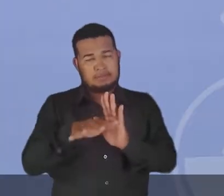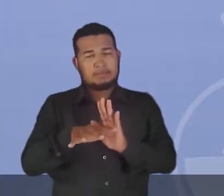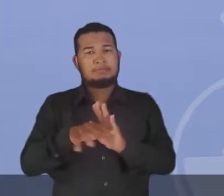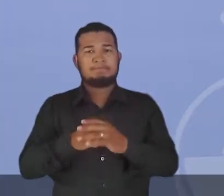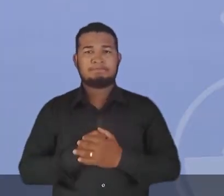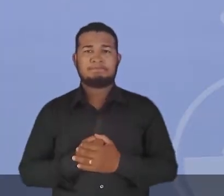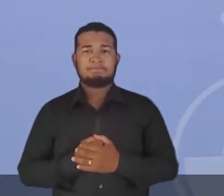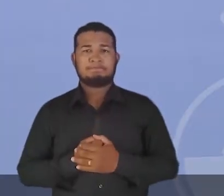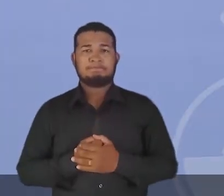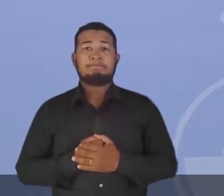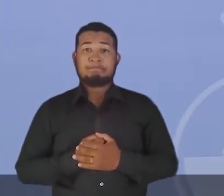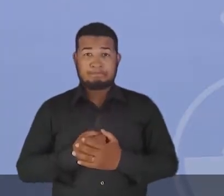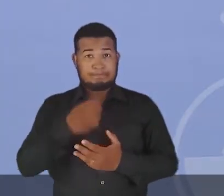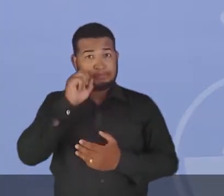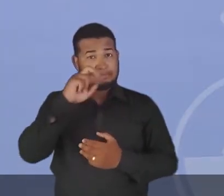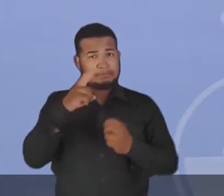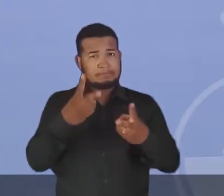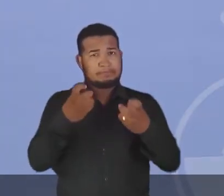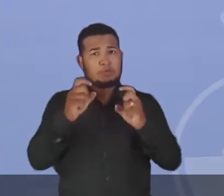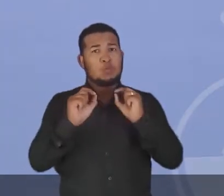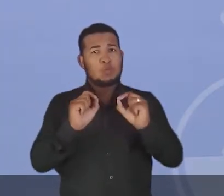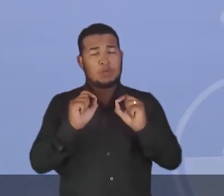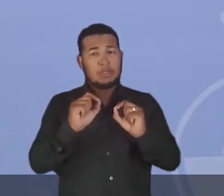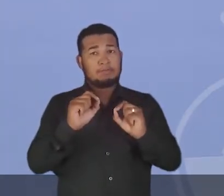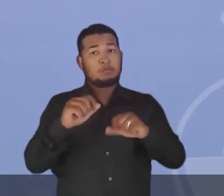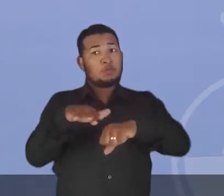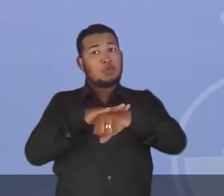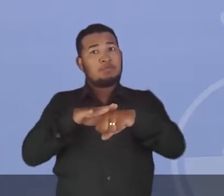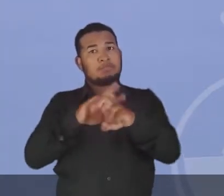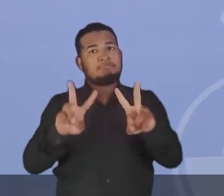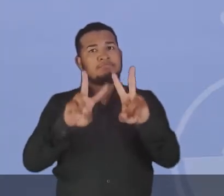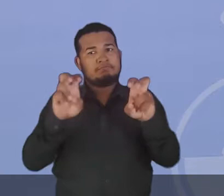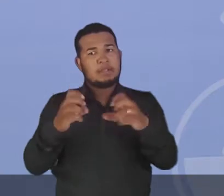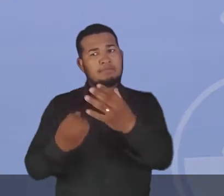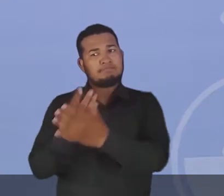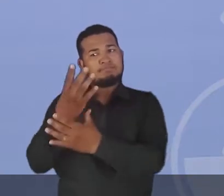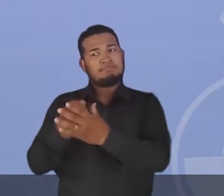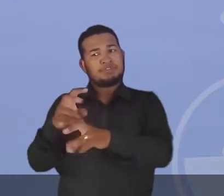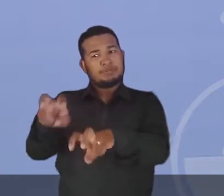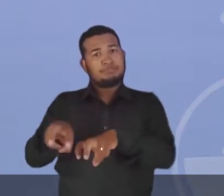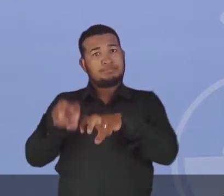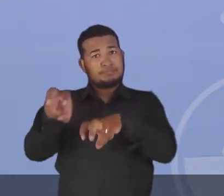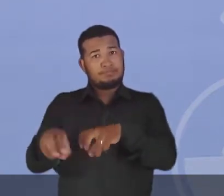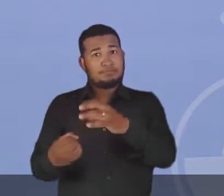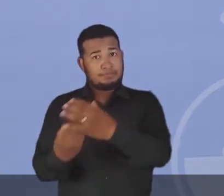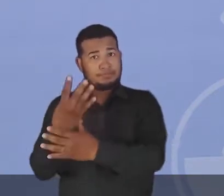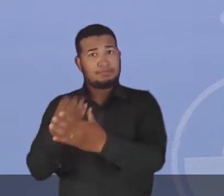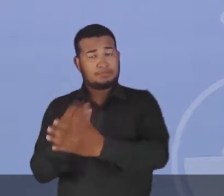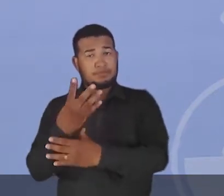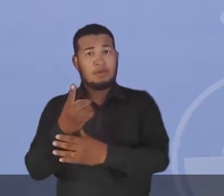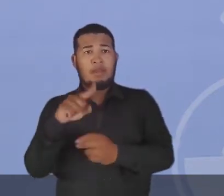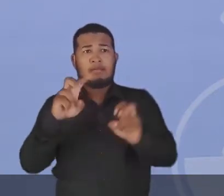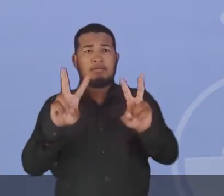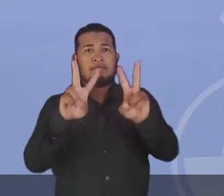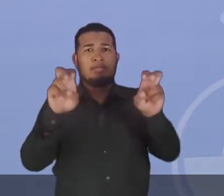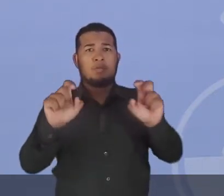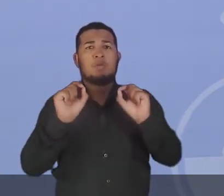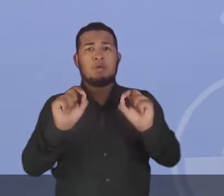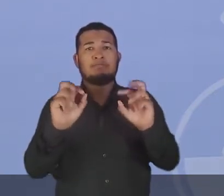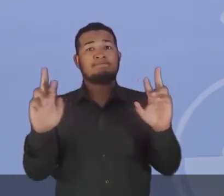Volta comigo pessoal. Veja bem, quando nós falamos em produção do campo, nós estamos falando de uma relação.